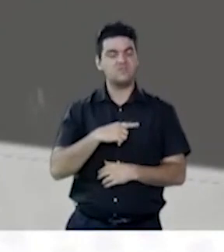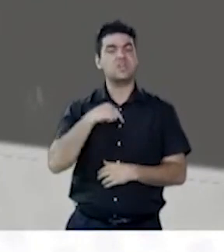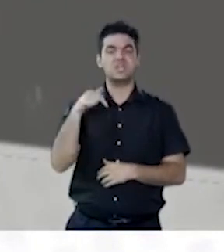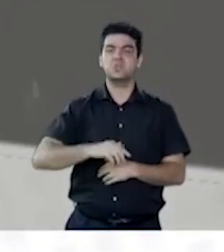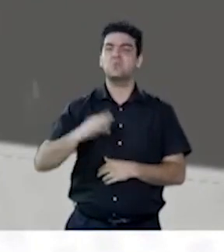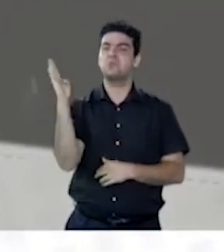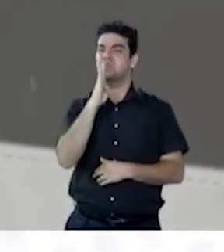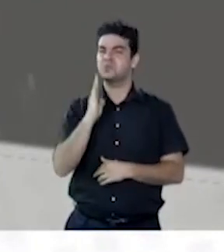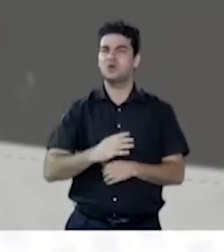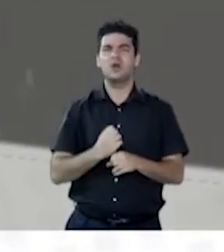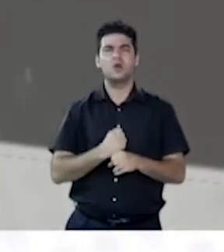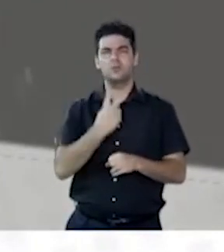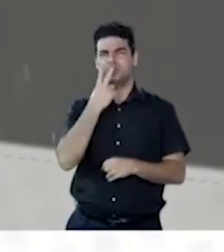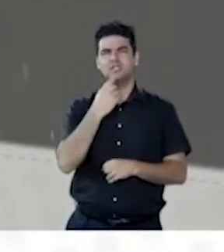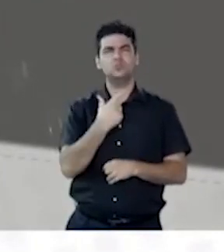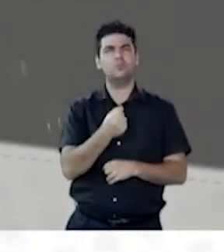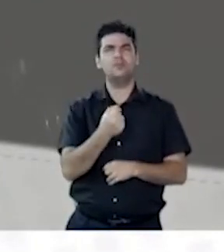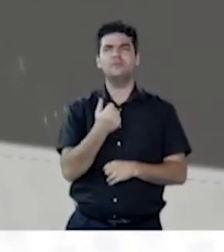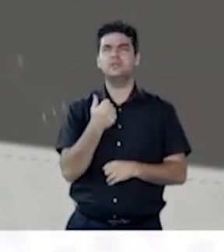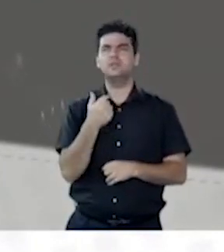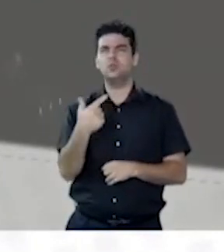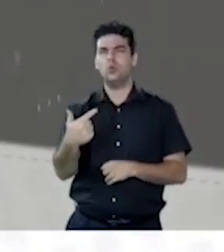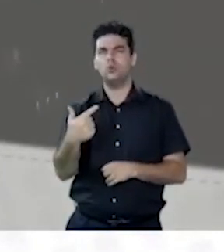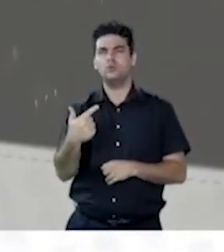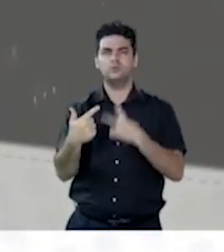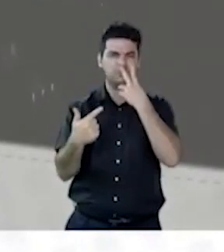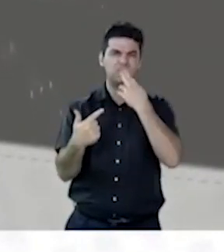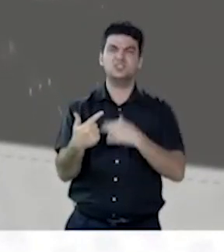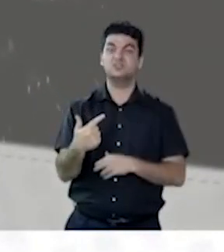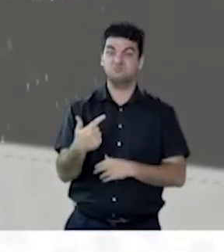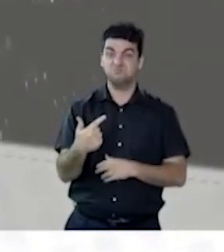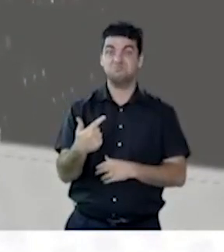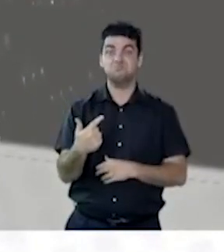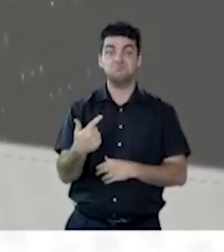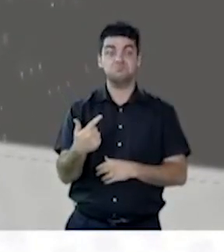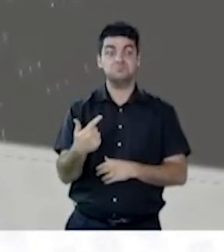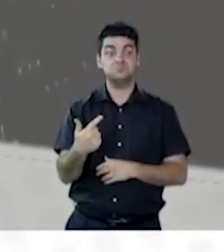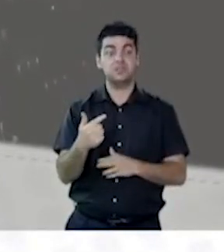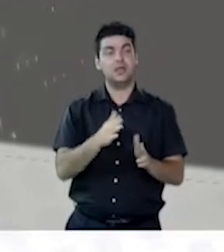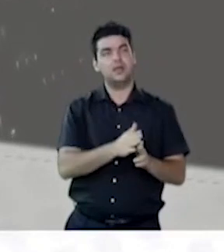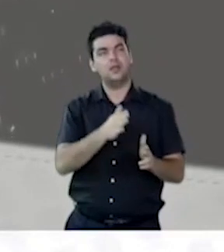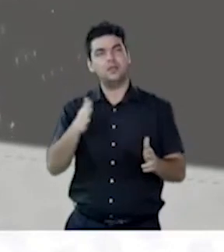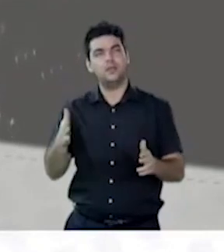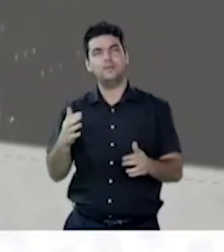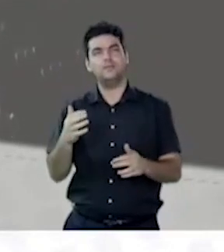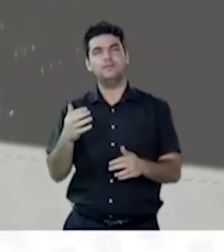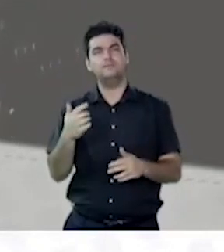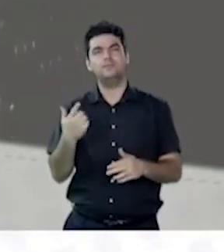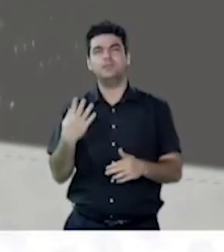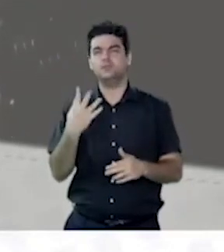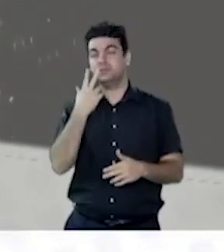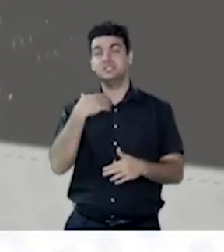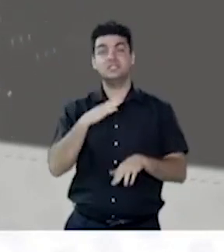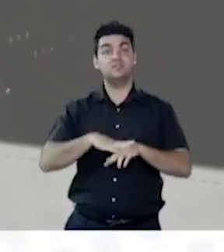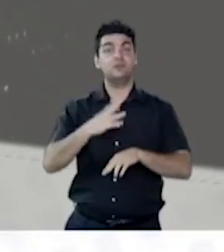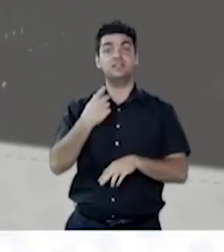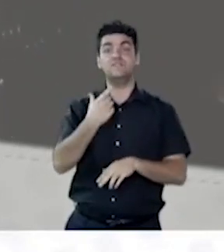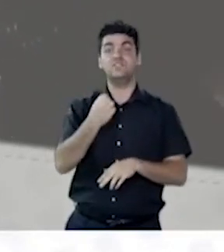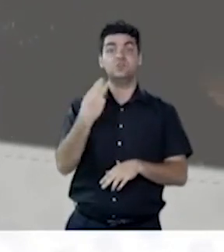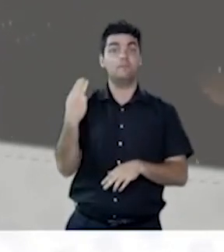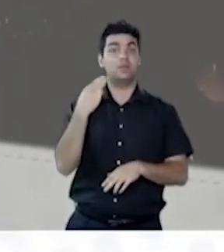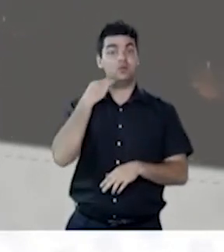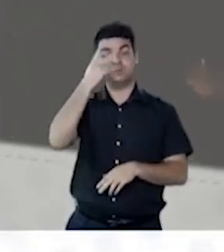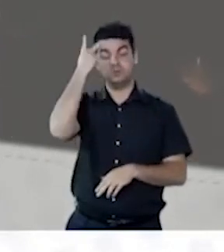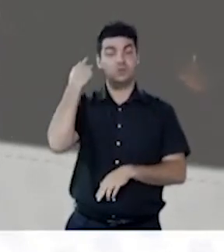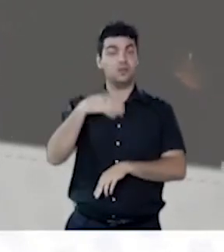ainda em 2002 pelo Brasil. Após 2003, nós conseguimos tirar mais de 20 milhões